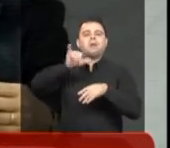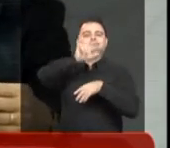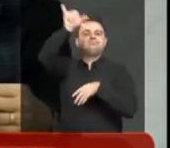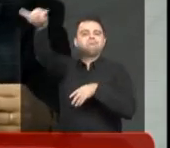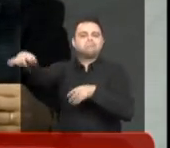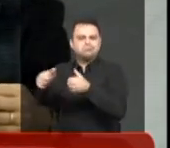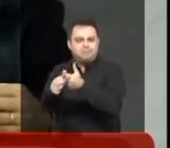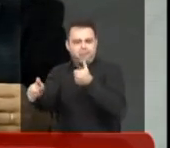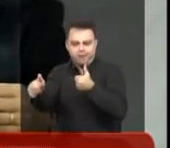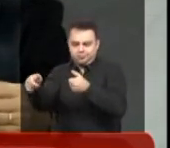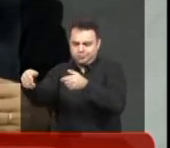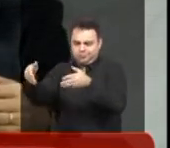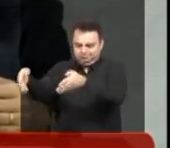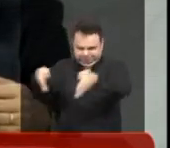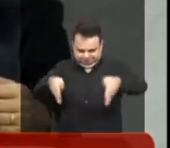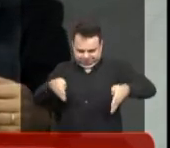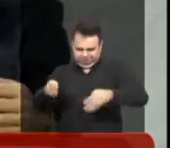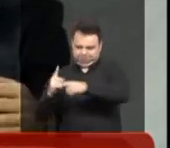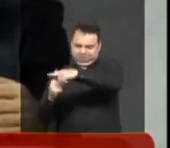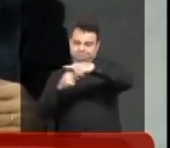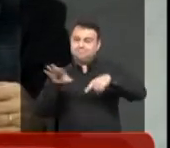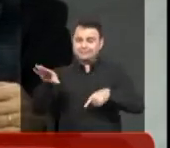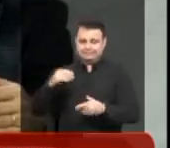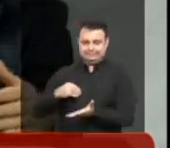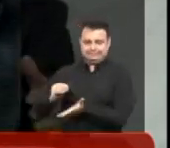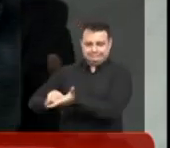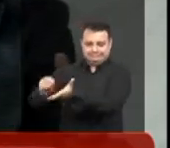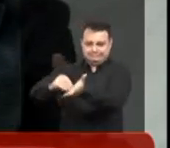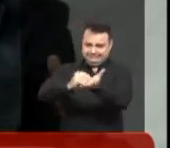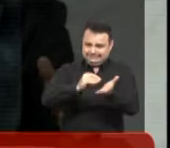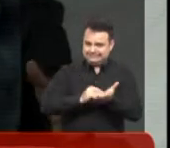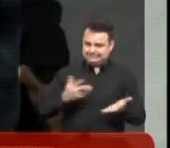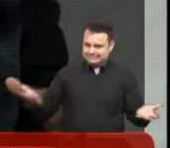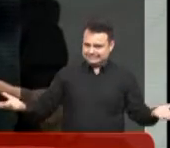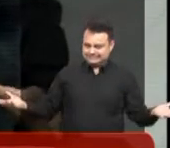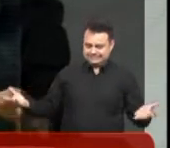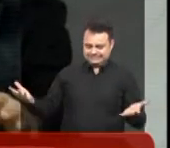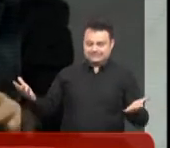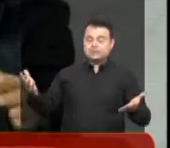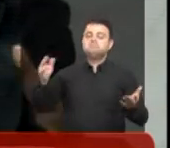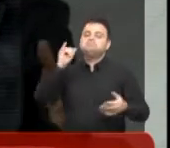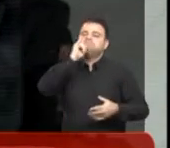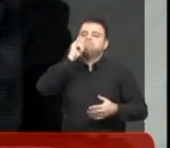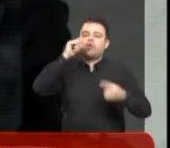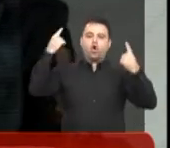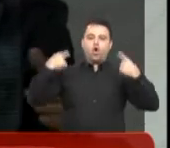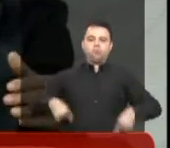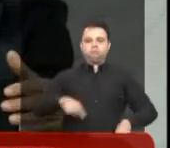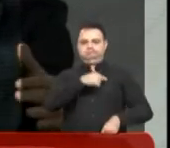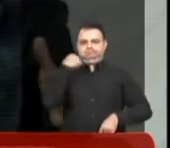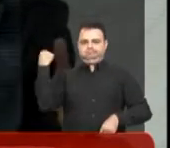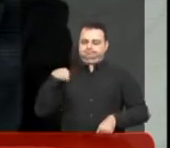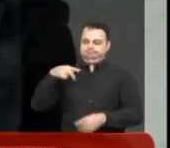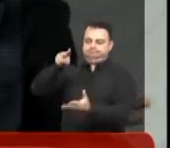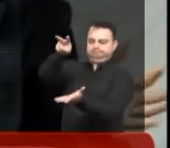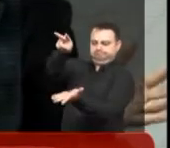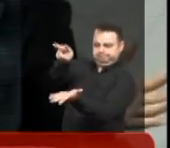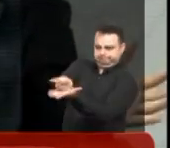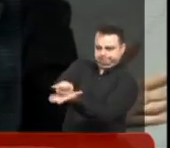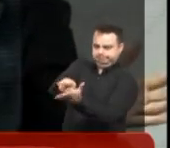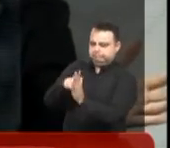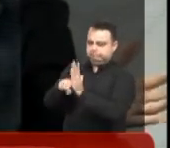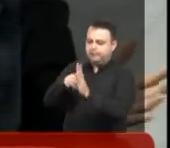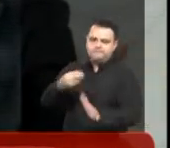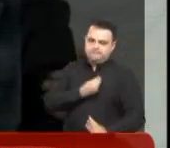condições já um pouco ultrapassadas. Tudo bem? O objeto examinado é um